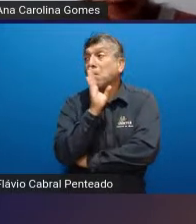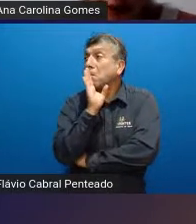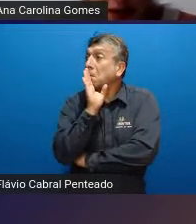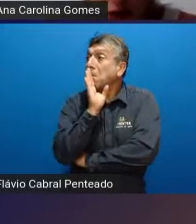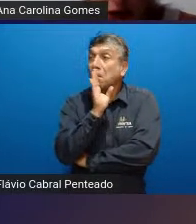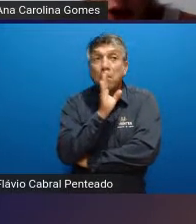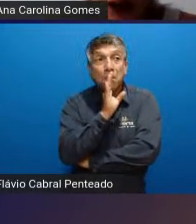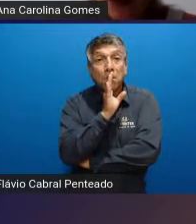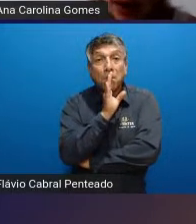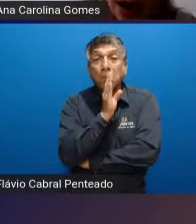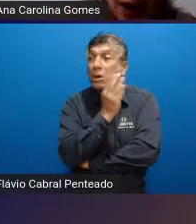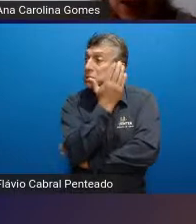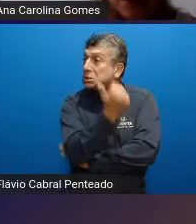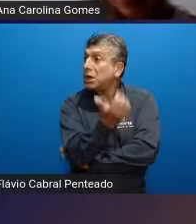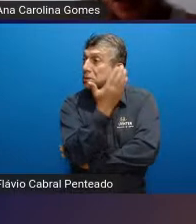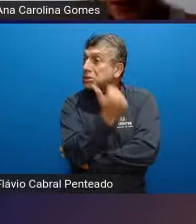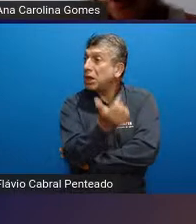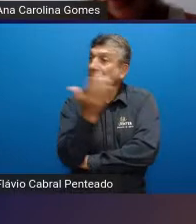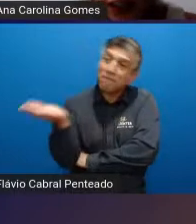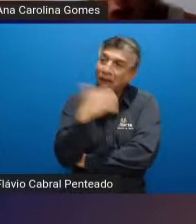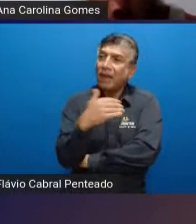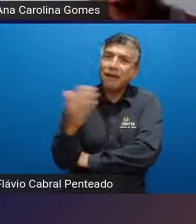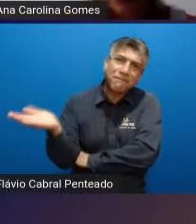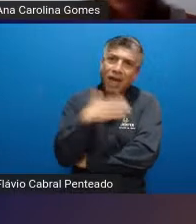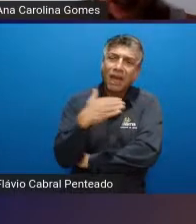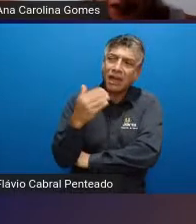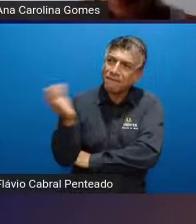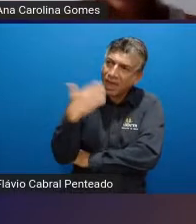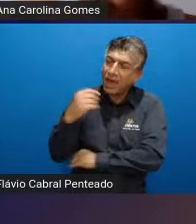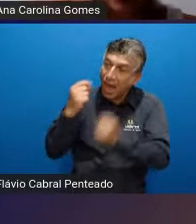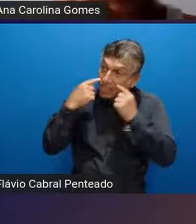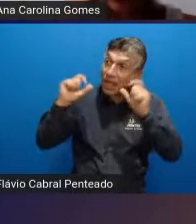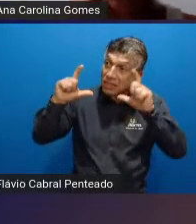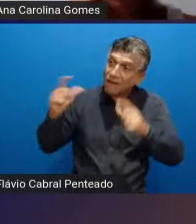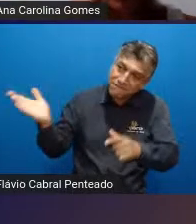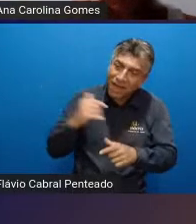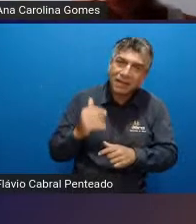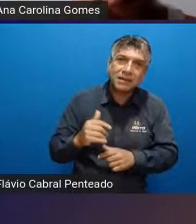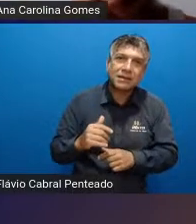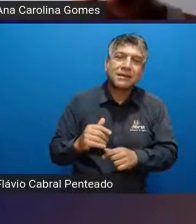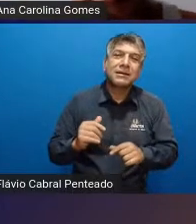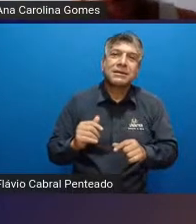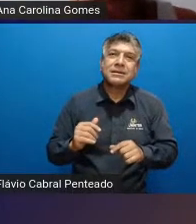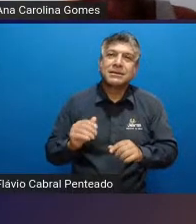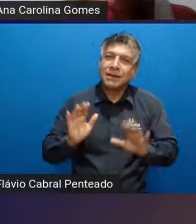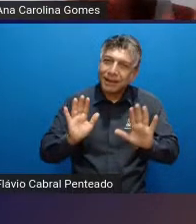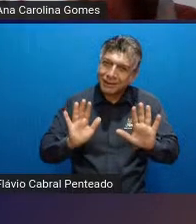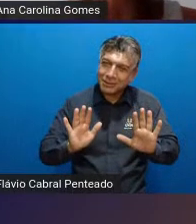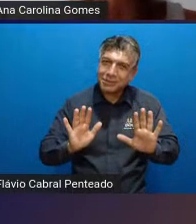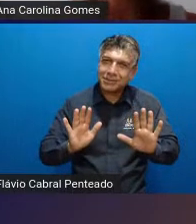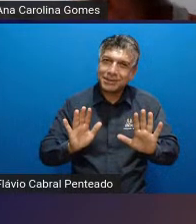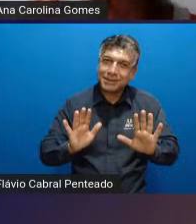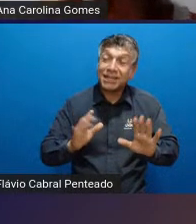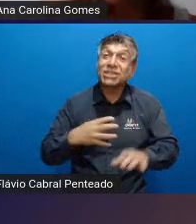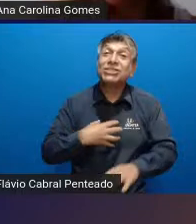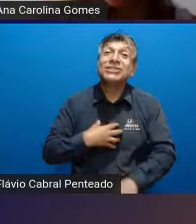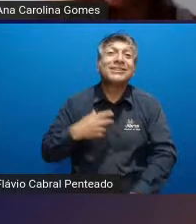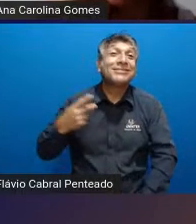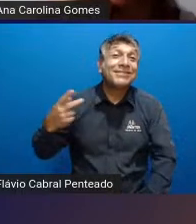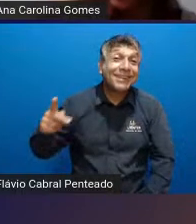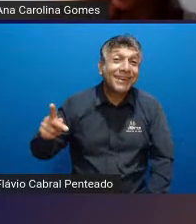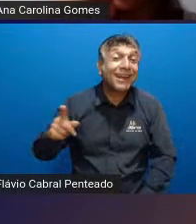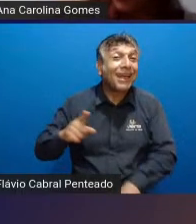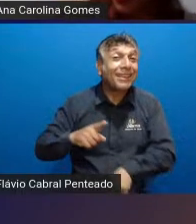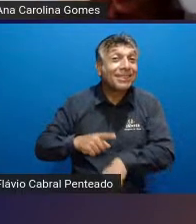ficar chamando atenção toda hora vem cá presta atenção vem aqui na roda faz assim faz aquilo isso também não pode às vezes é a maneira deles eles estão